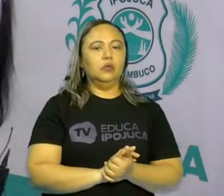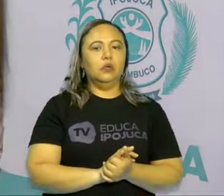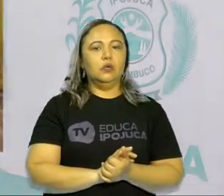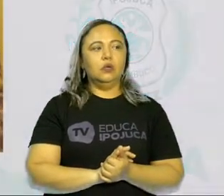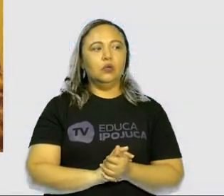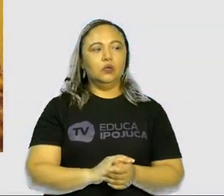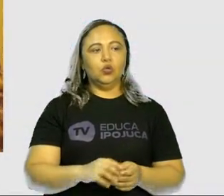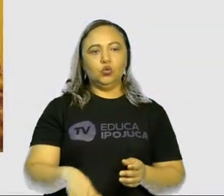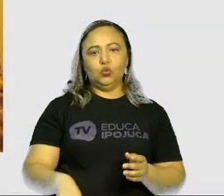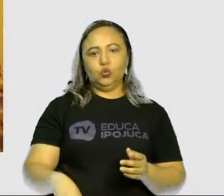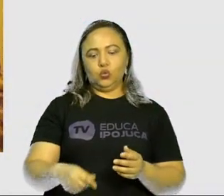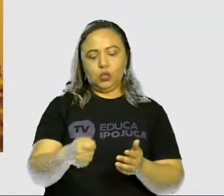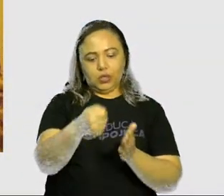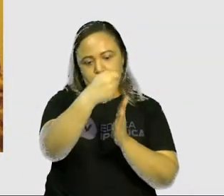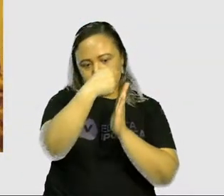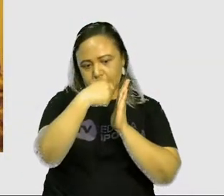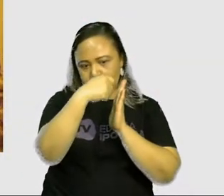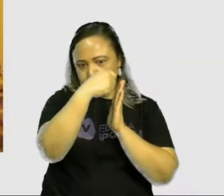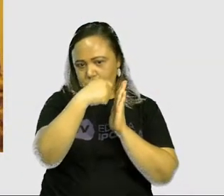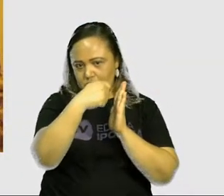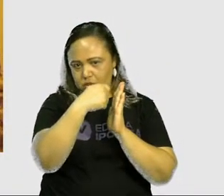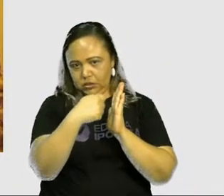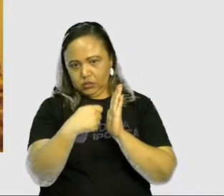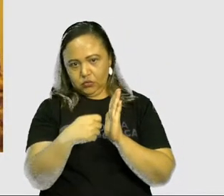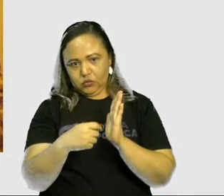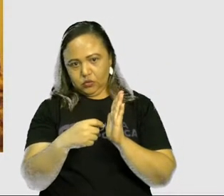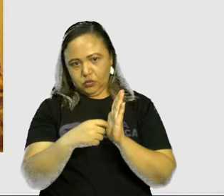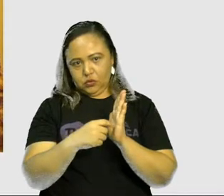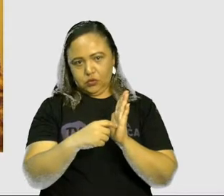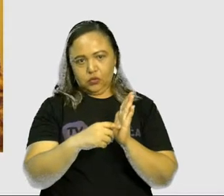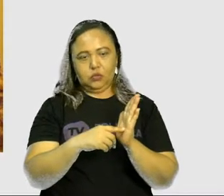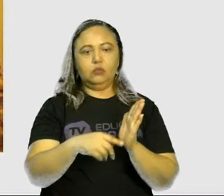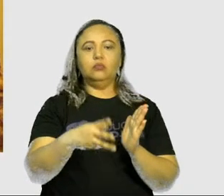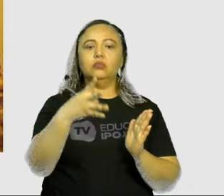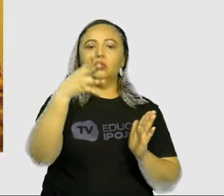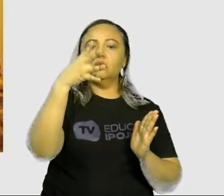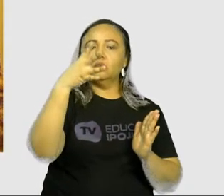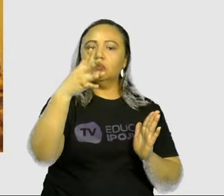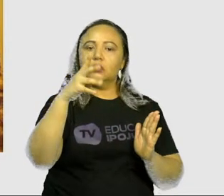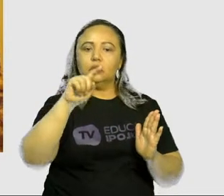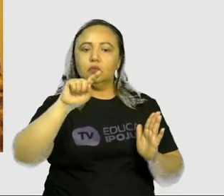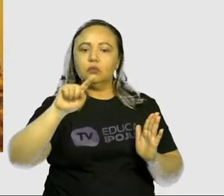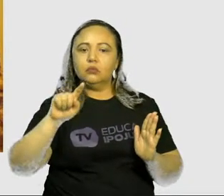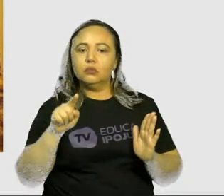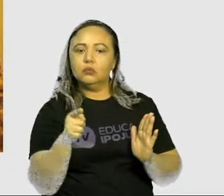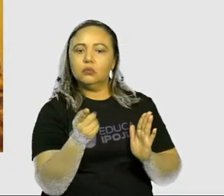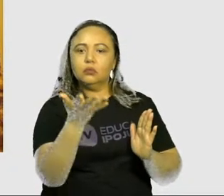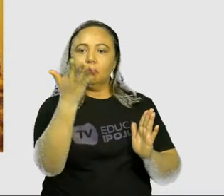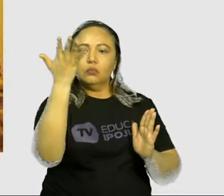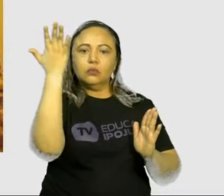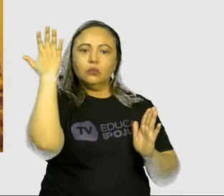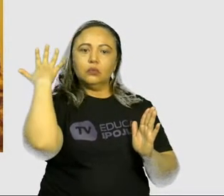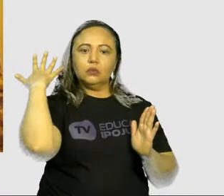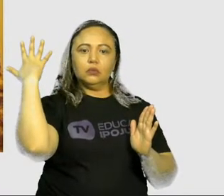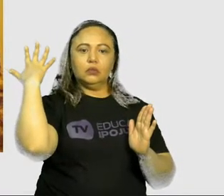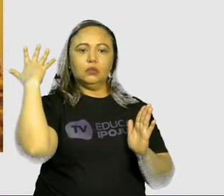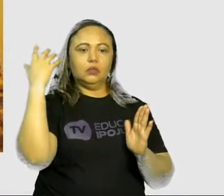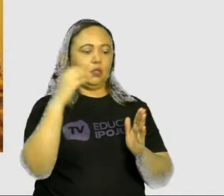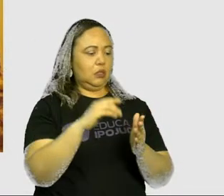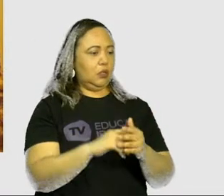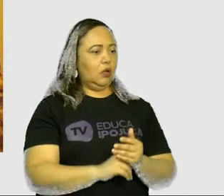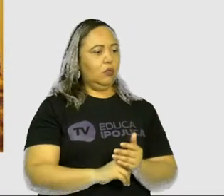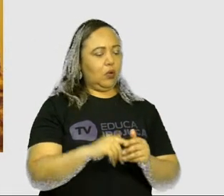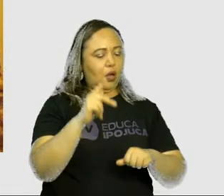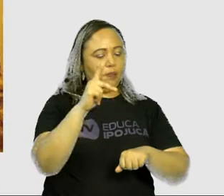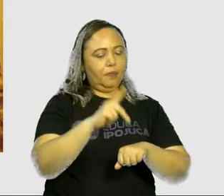Os primeiros registros humanos eram conhecidos e datados de 4 mil anos atrás. Eles usavam as pedras,